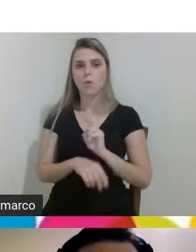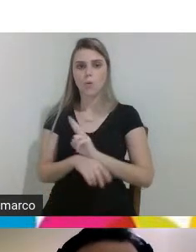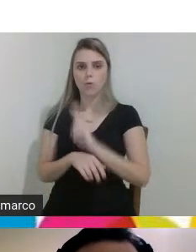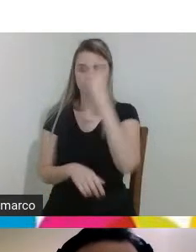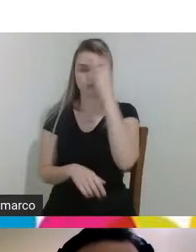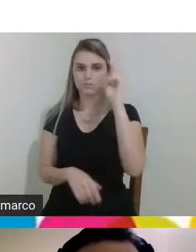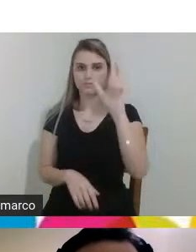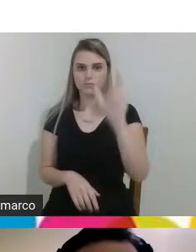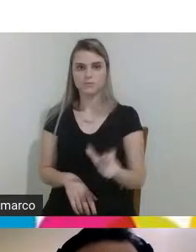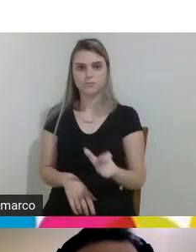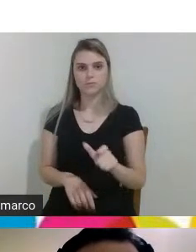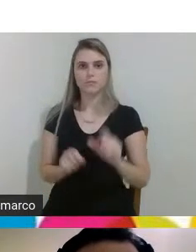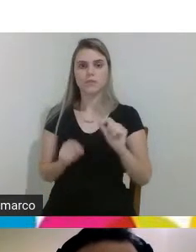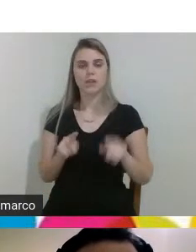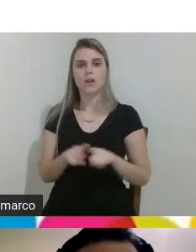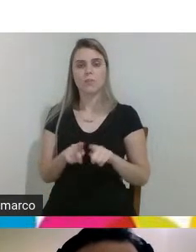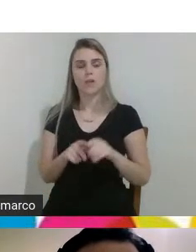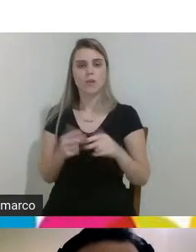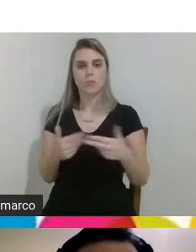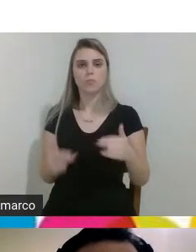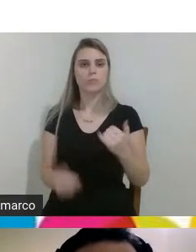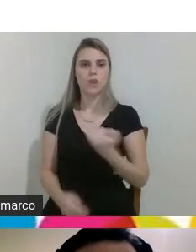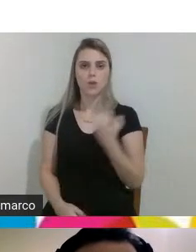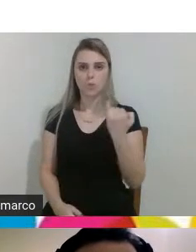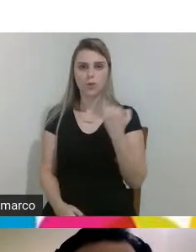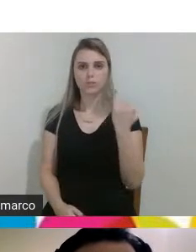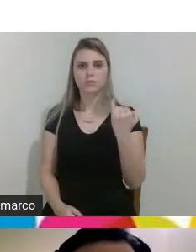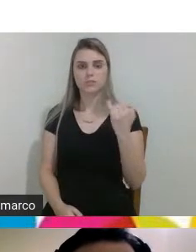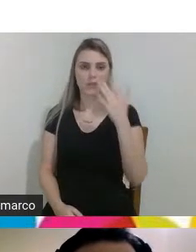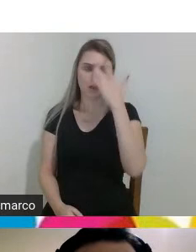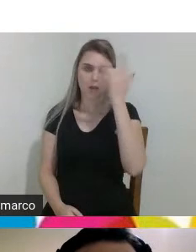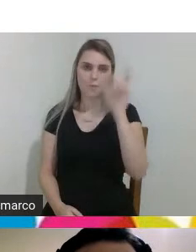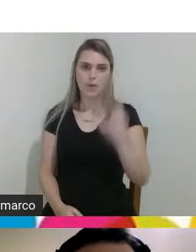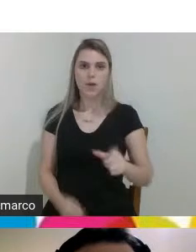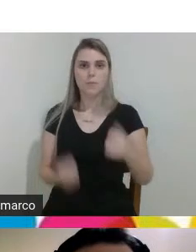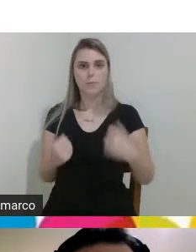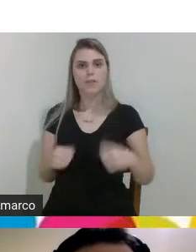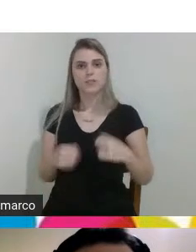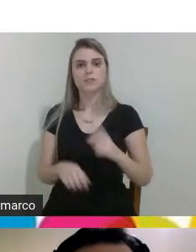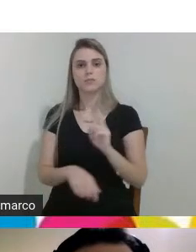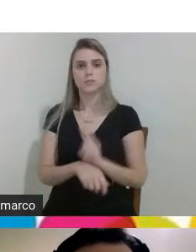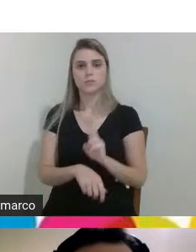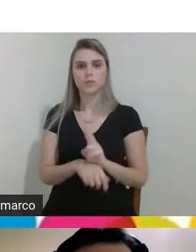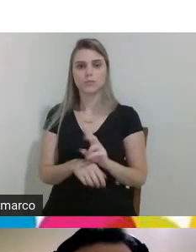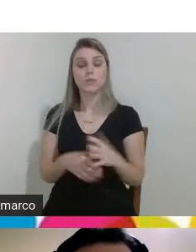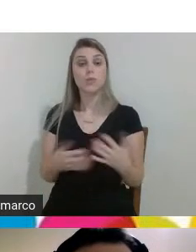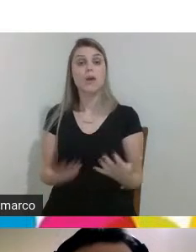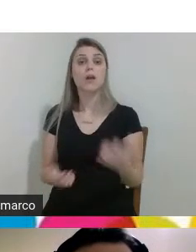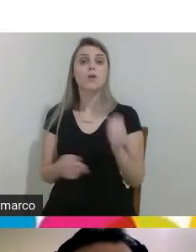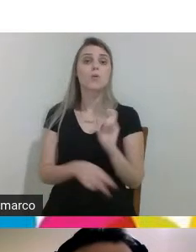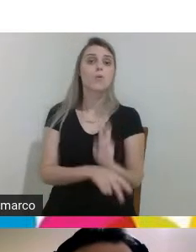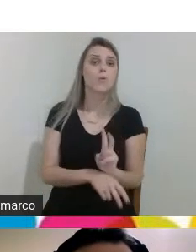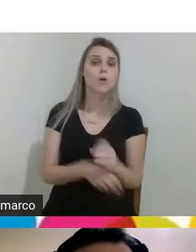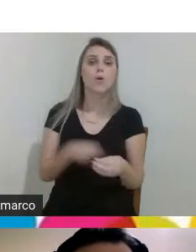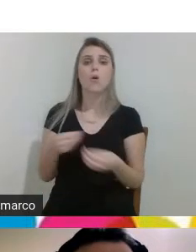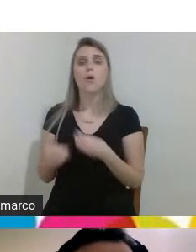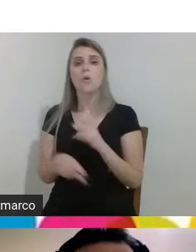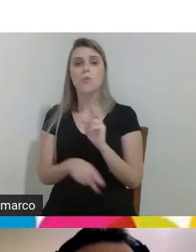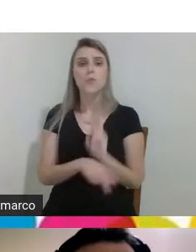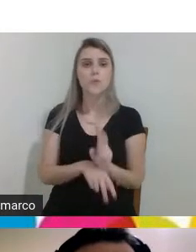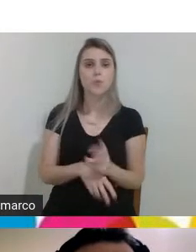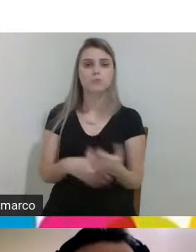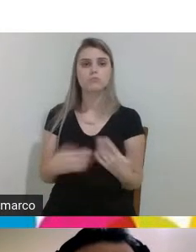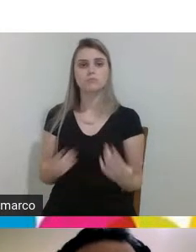também é uma situação importante né que algumas pessoas precisam de cuidador então quem cuida do cuidador como cuidar do cuidador né legal